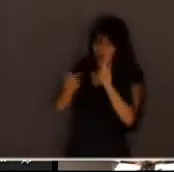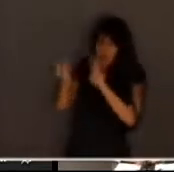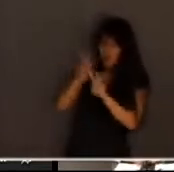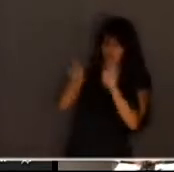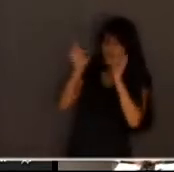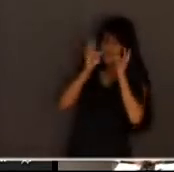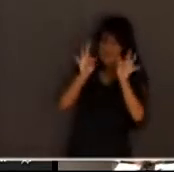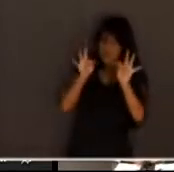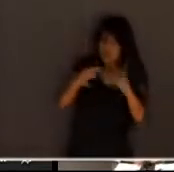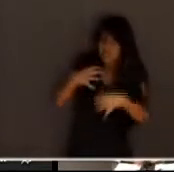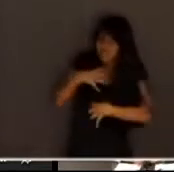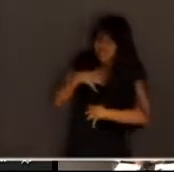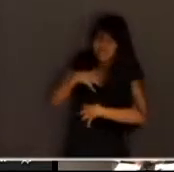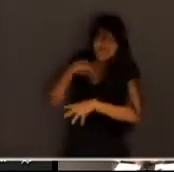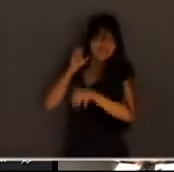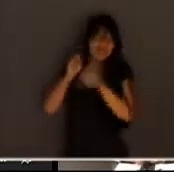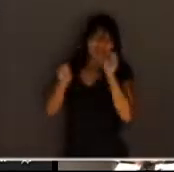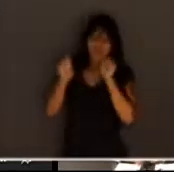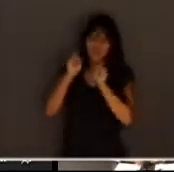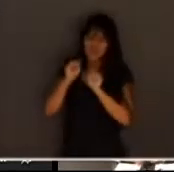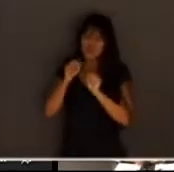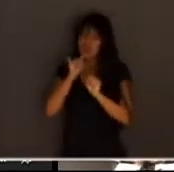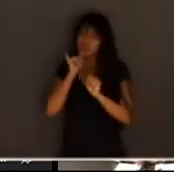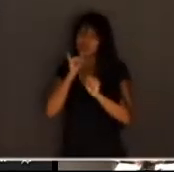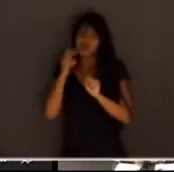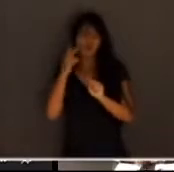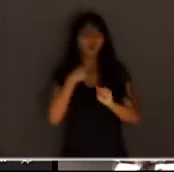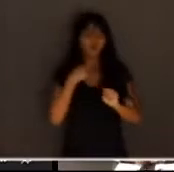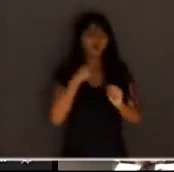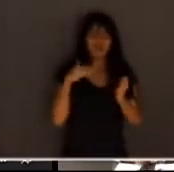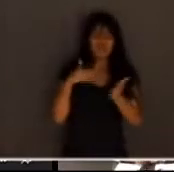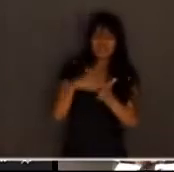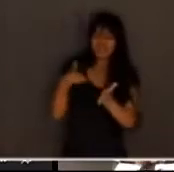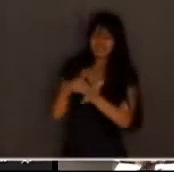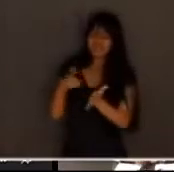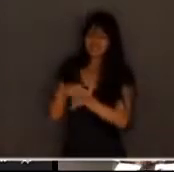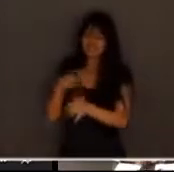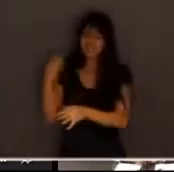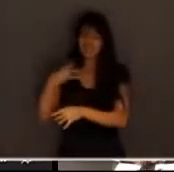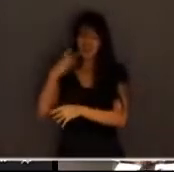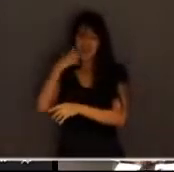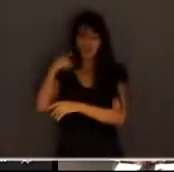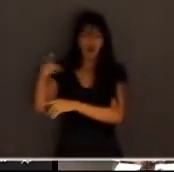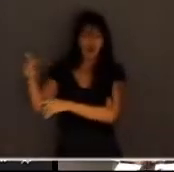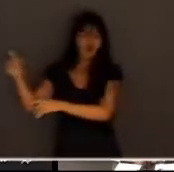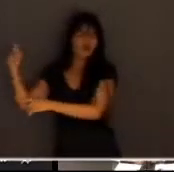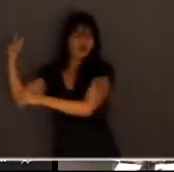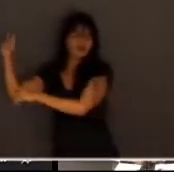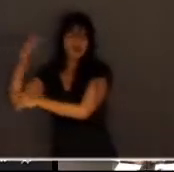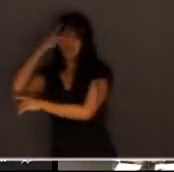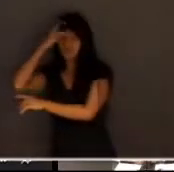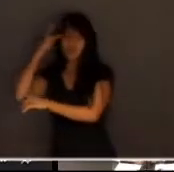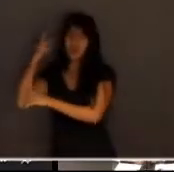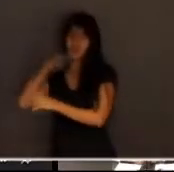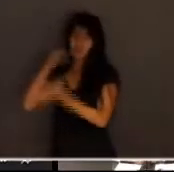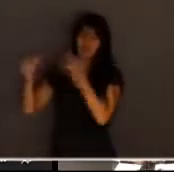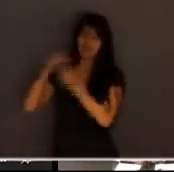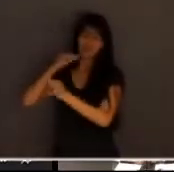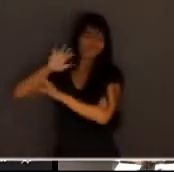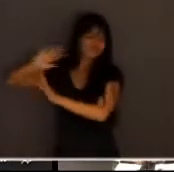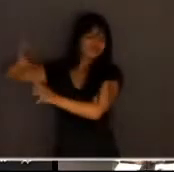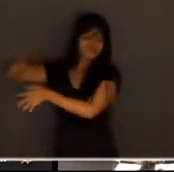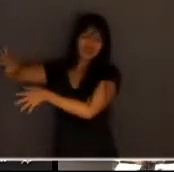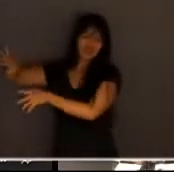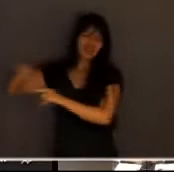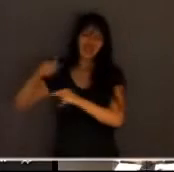sentiram sem interferência de terceiras pessoas sem sugestão de terceiras pessoas sem autossugestão